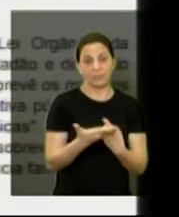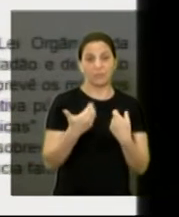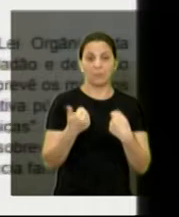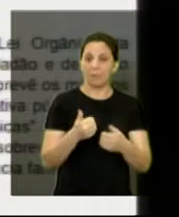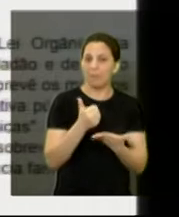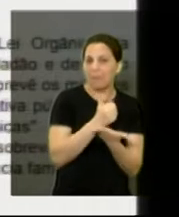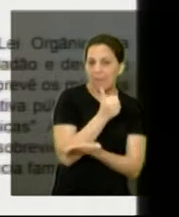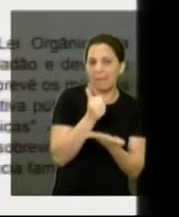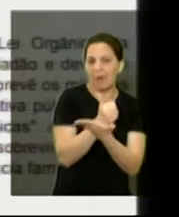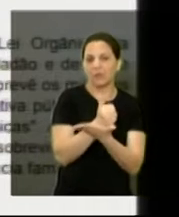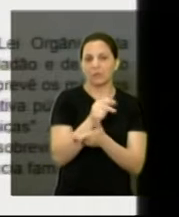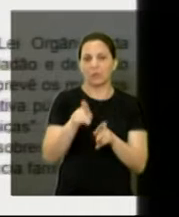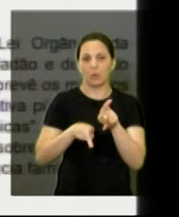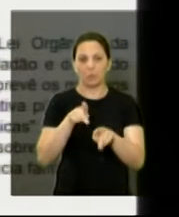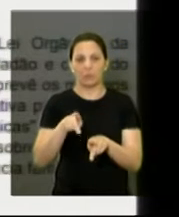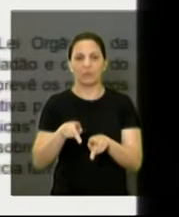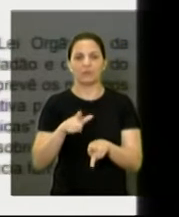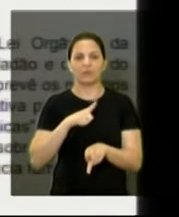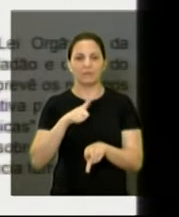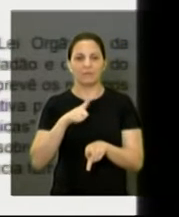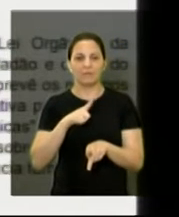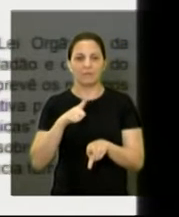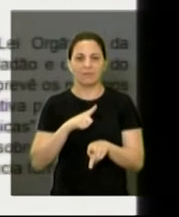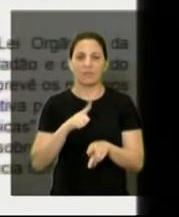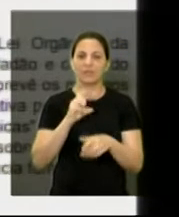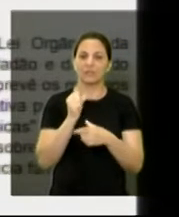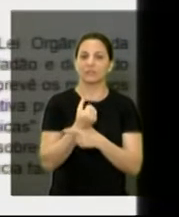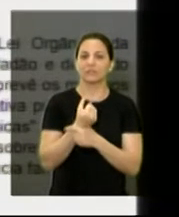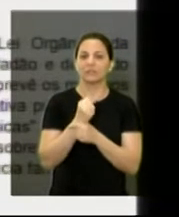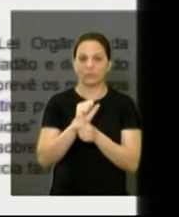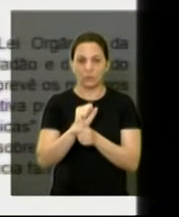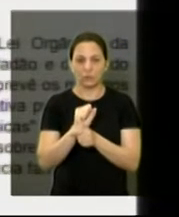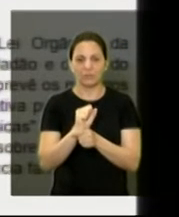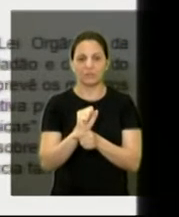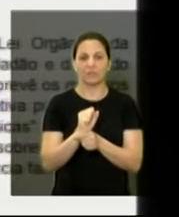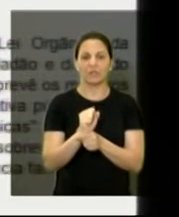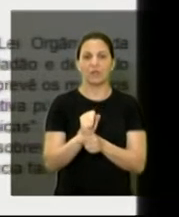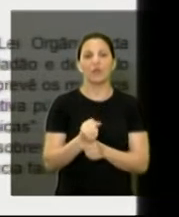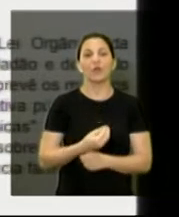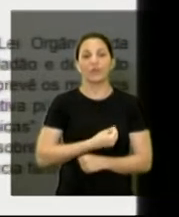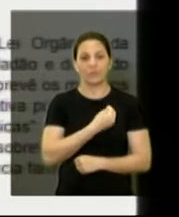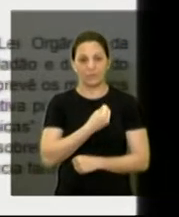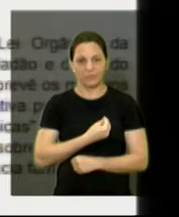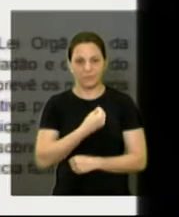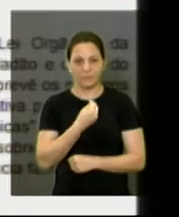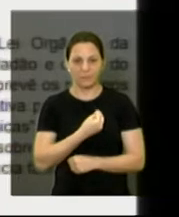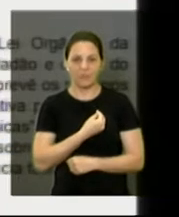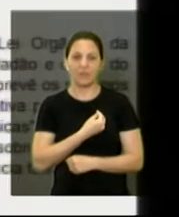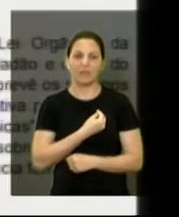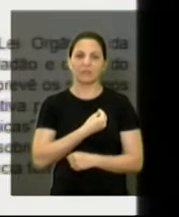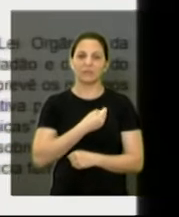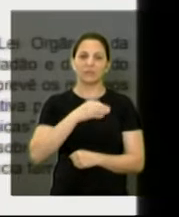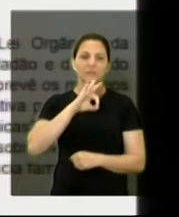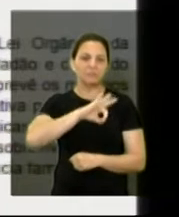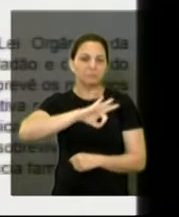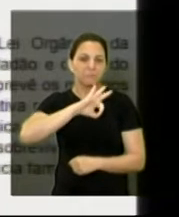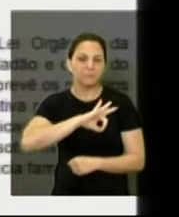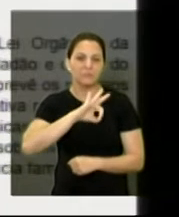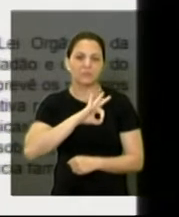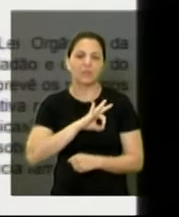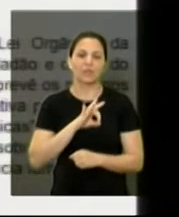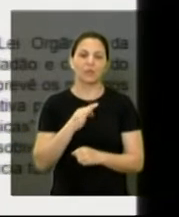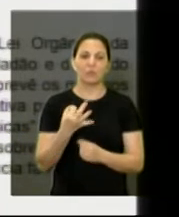básicas. A proteção social deve garantir as seguintes seguranças. Segurança de sobrevivência, de rendimento e de autonomia, de